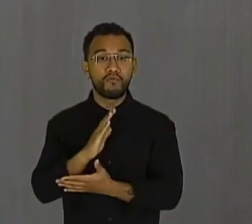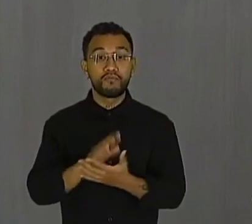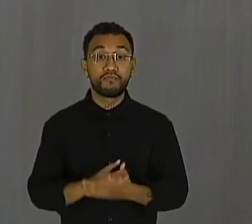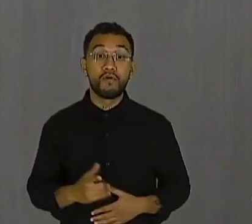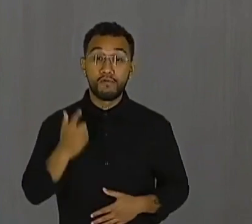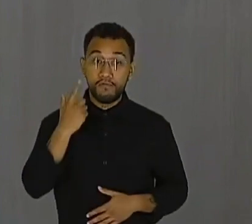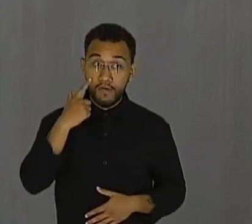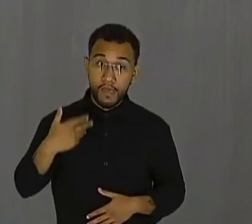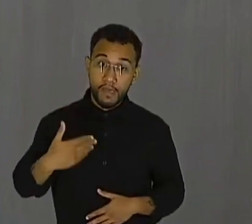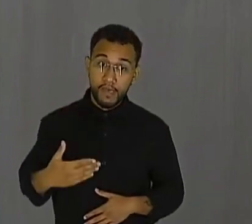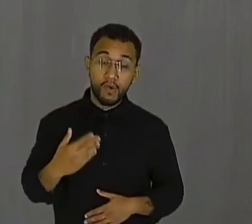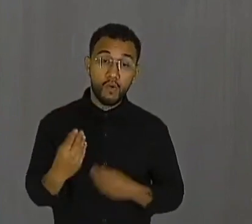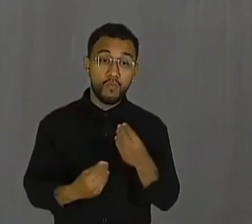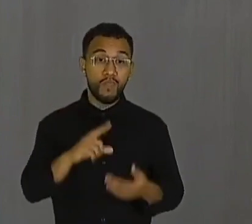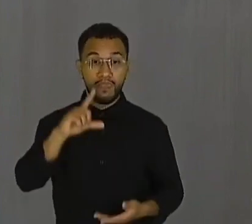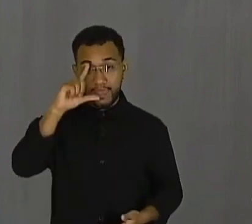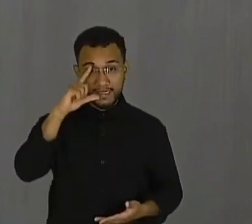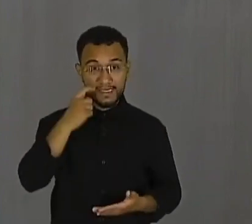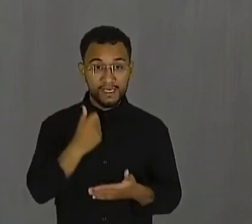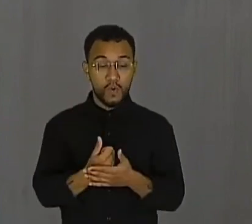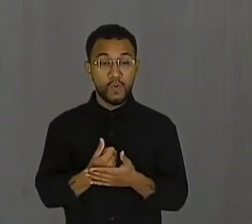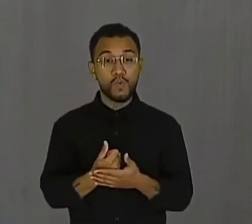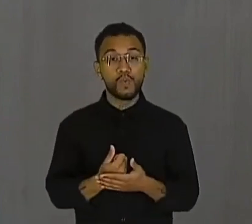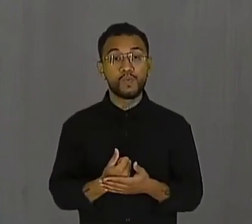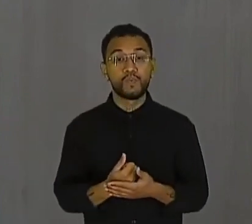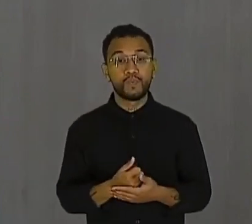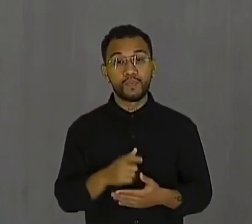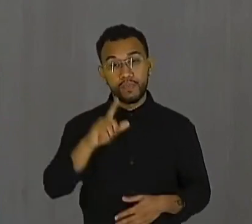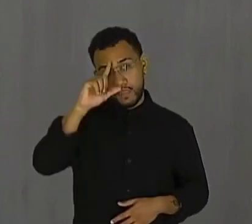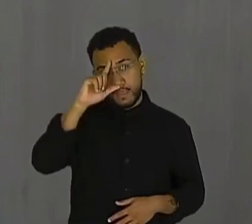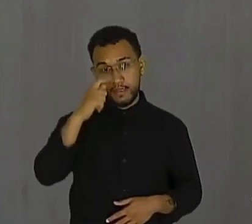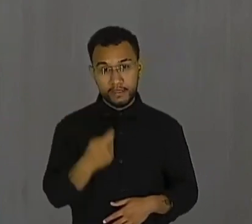qual será a decisão da maior corte.